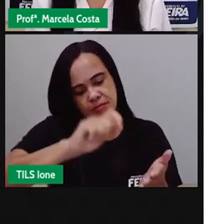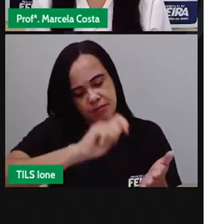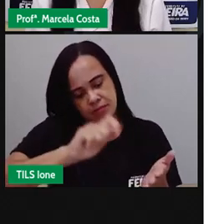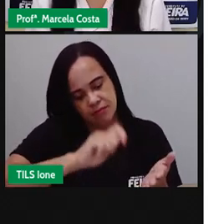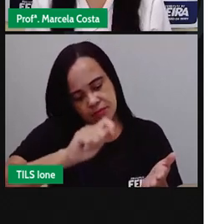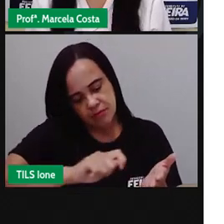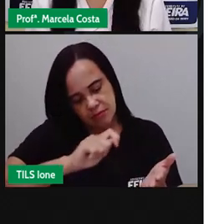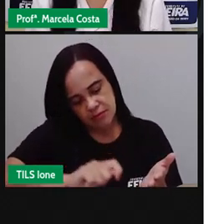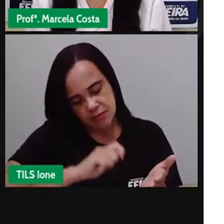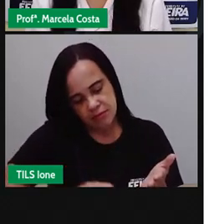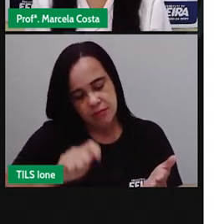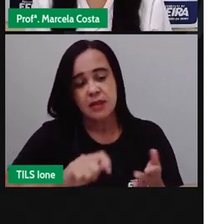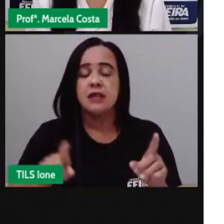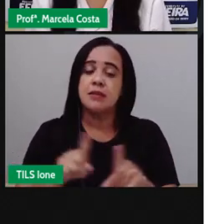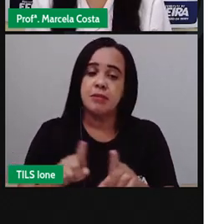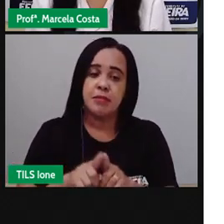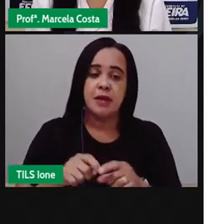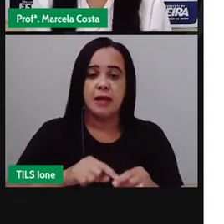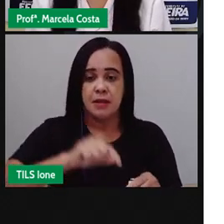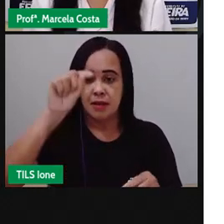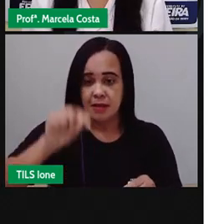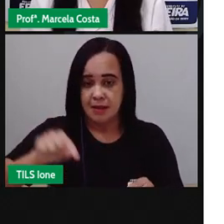meio de tabelas e gráficos.